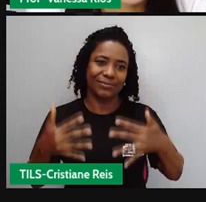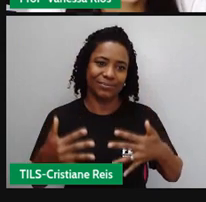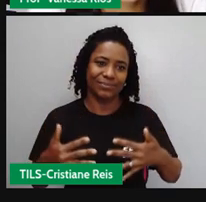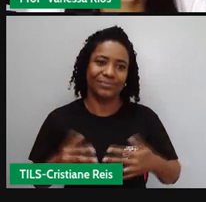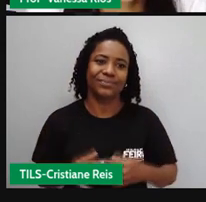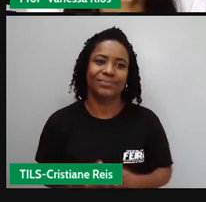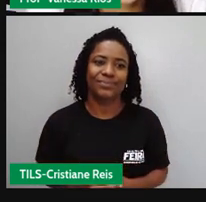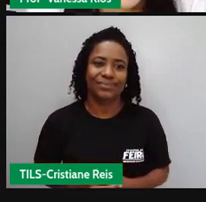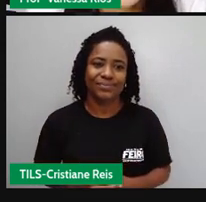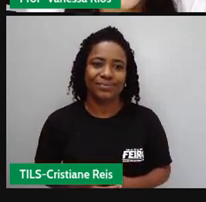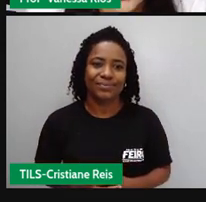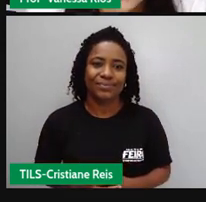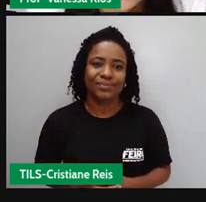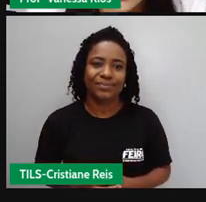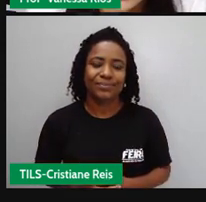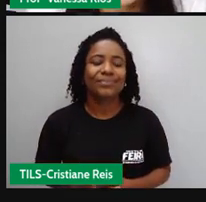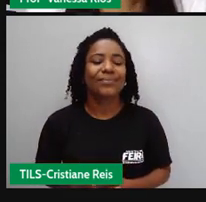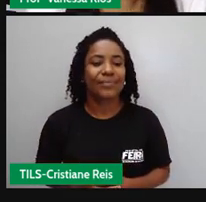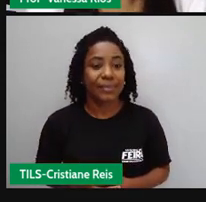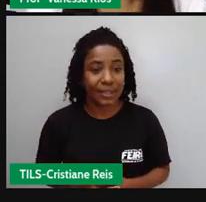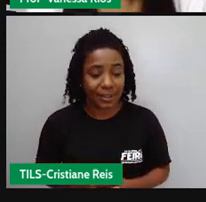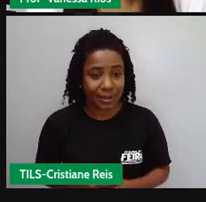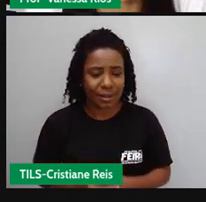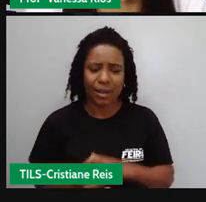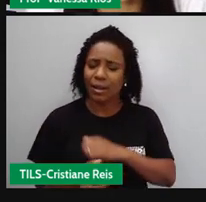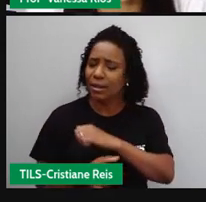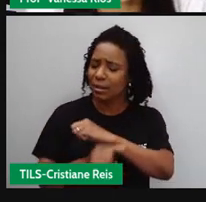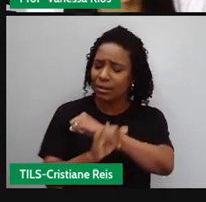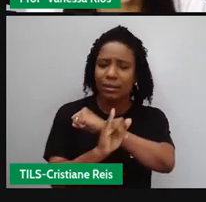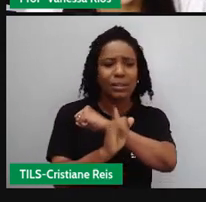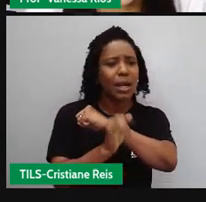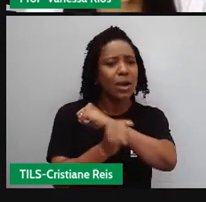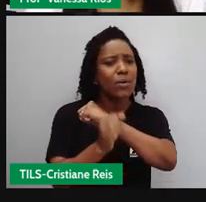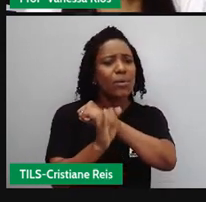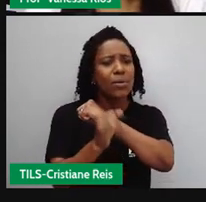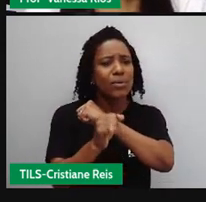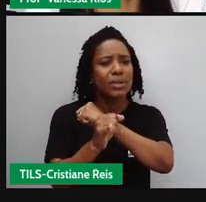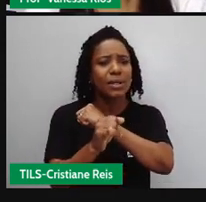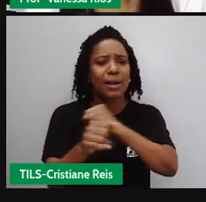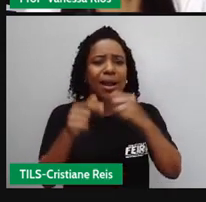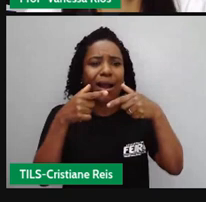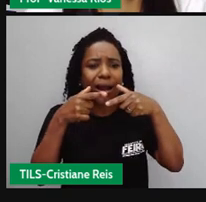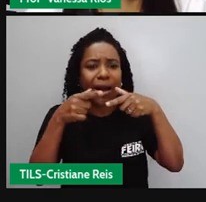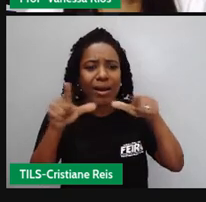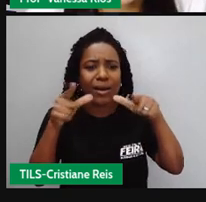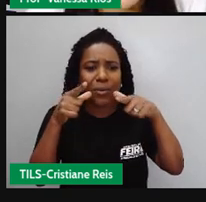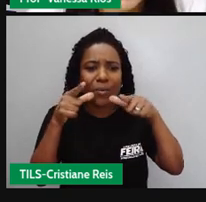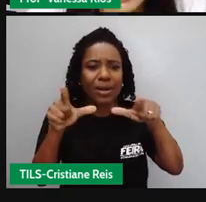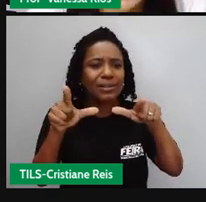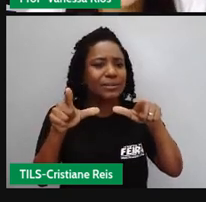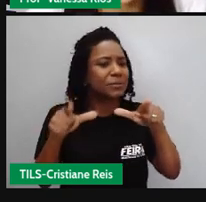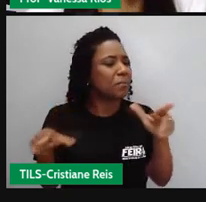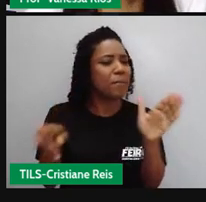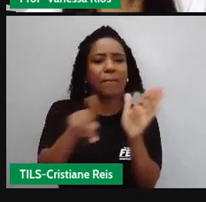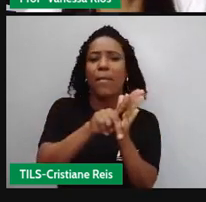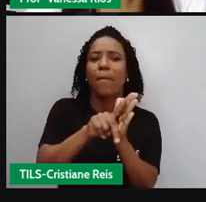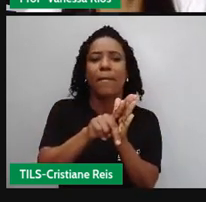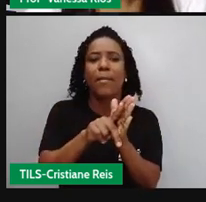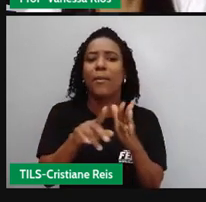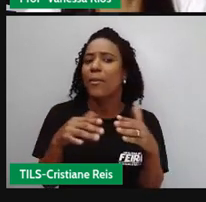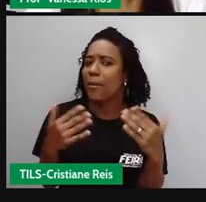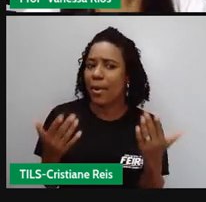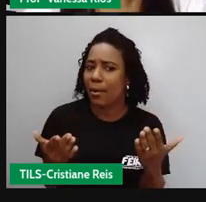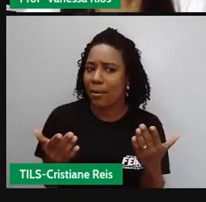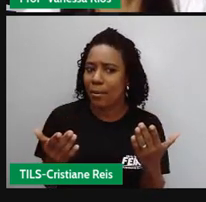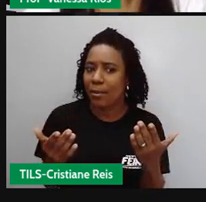Qual o tipo de linguagem comum nesses textos? A gente observa aí uma linguagem simples, né? Uma